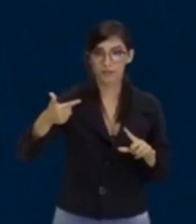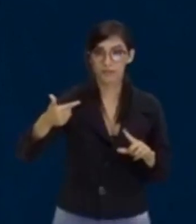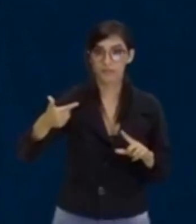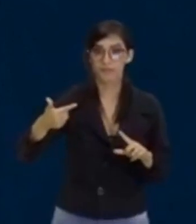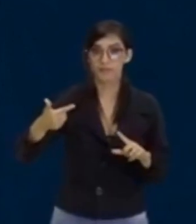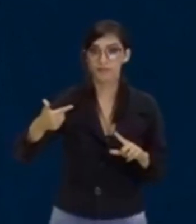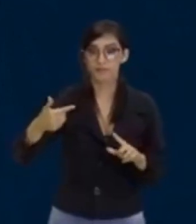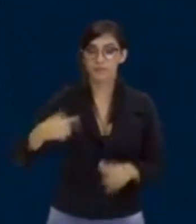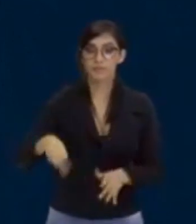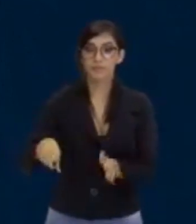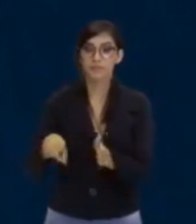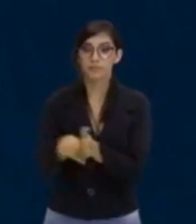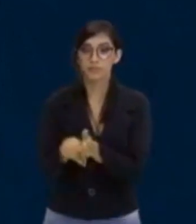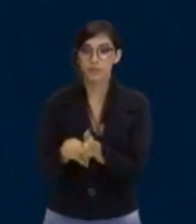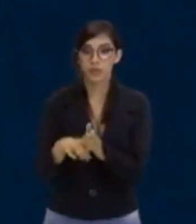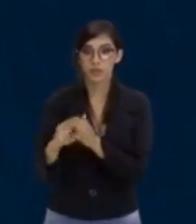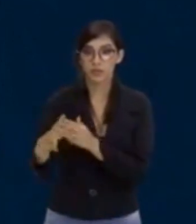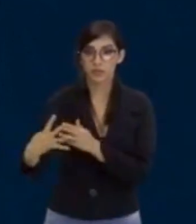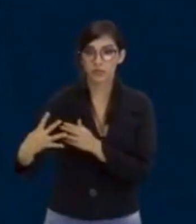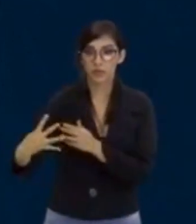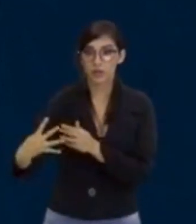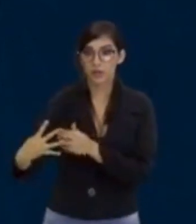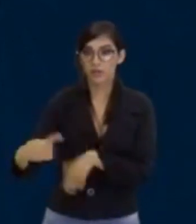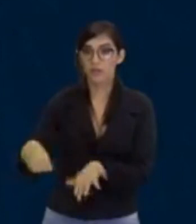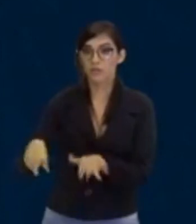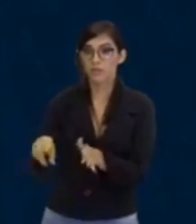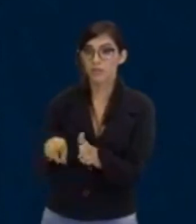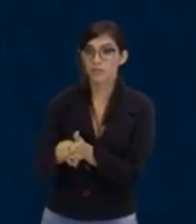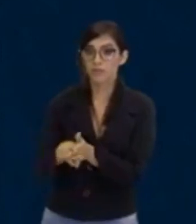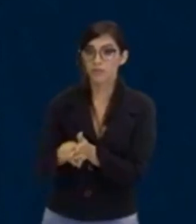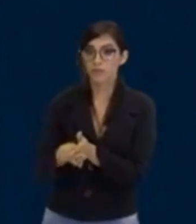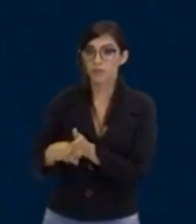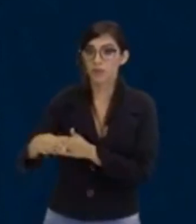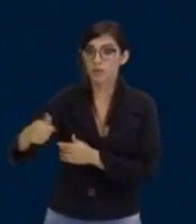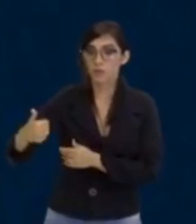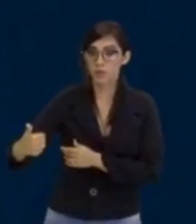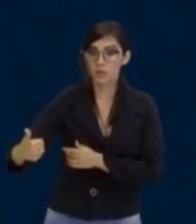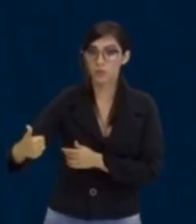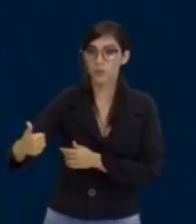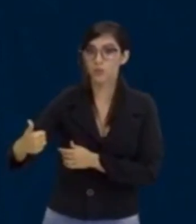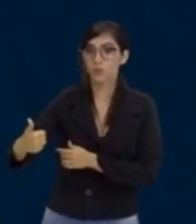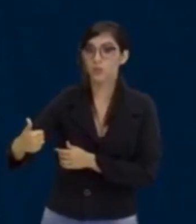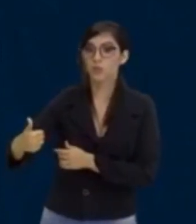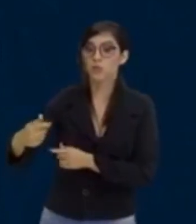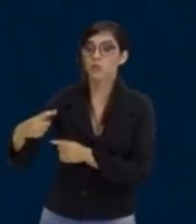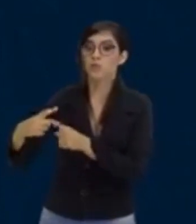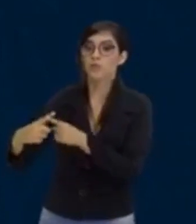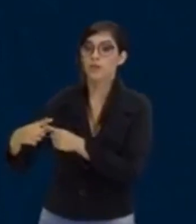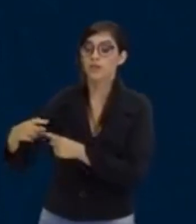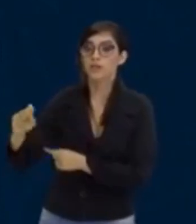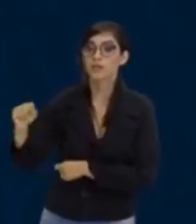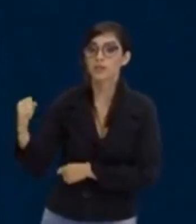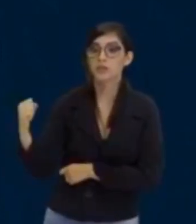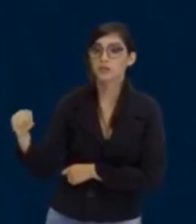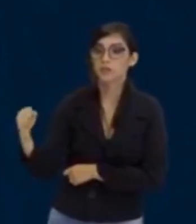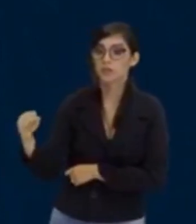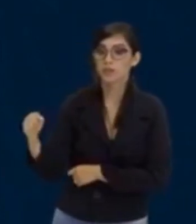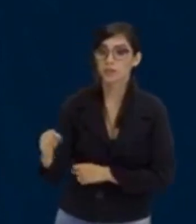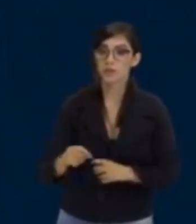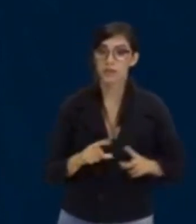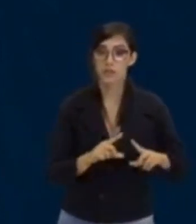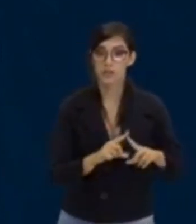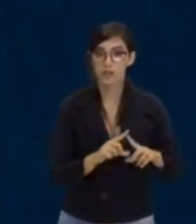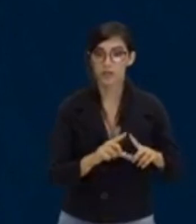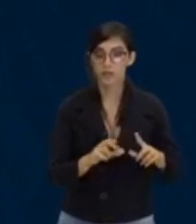no caso, 3 ao quadrado, menos 4 vezes o A, é 1, vezes o C, que é 8. Então,